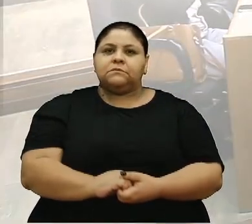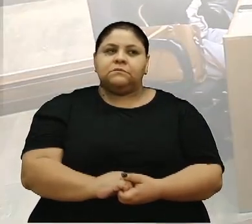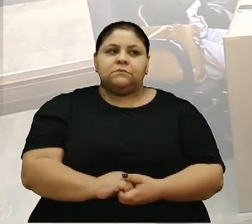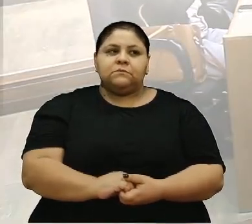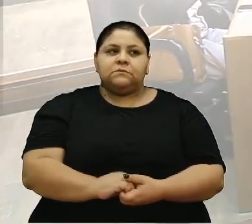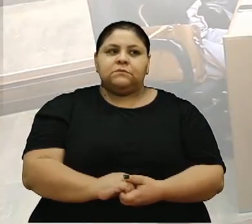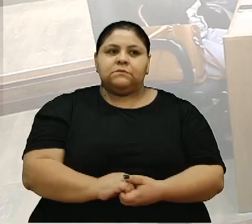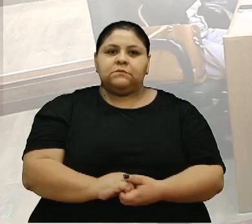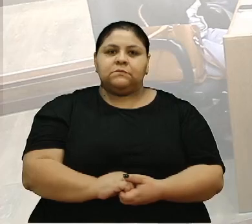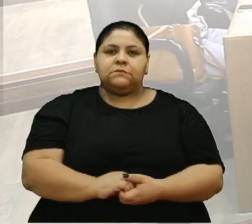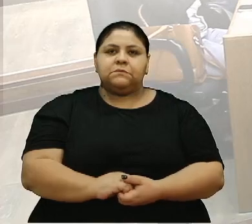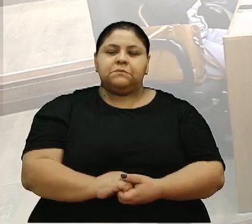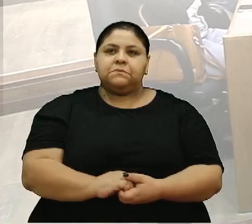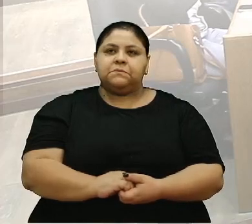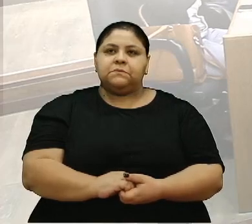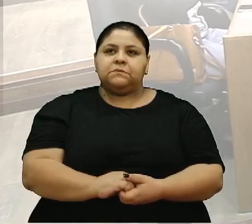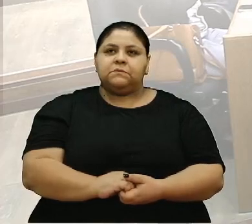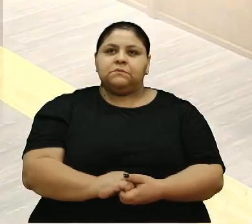Aplausos